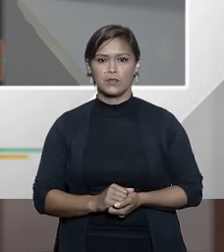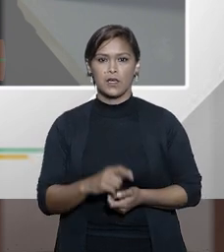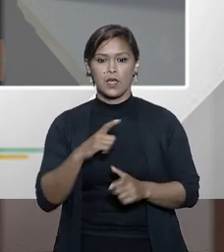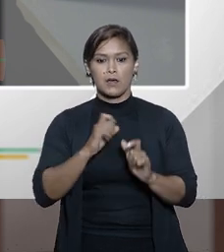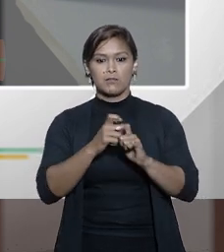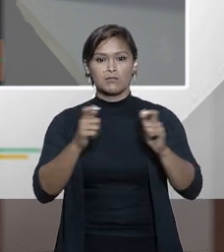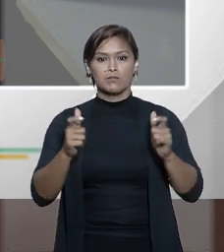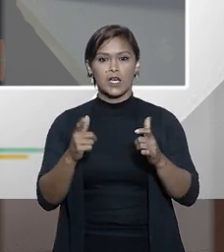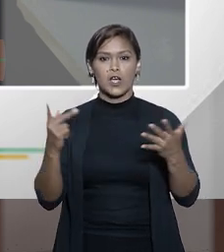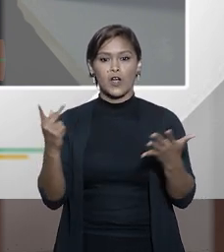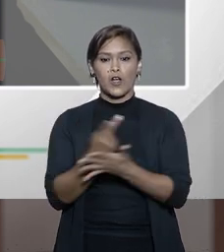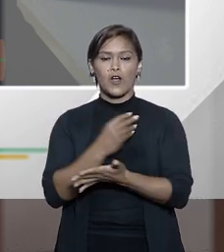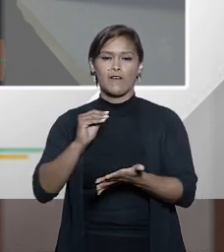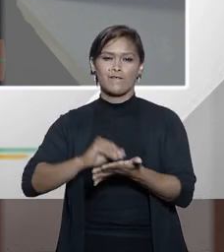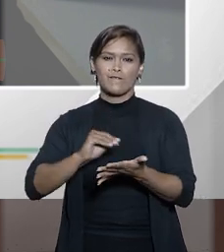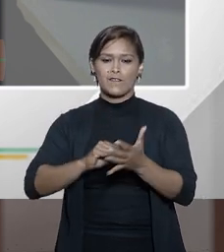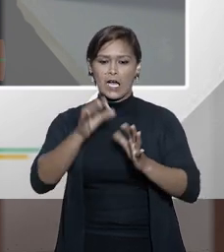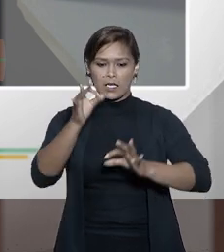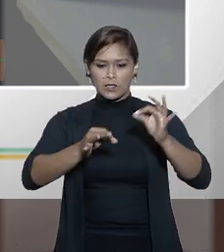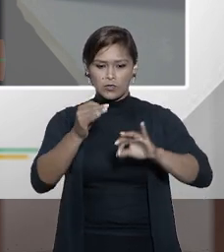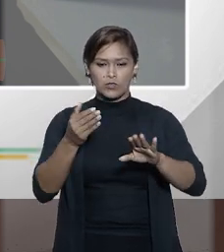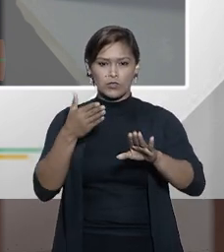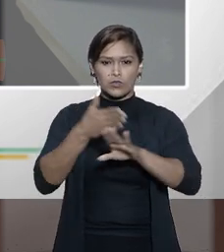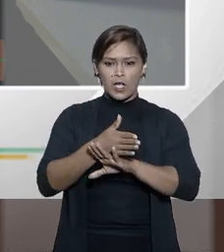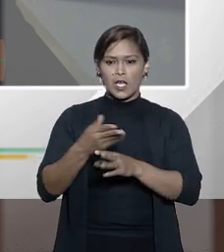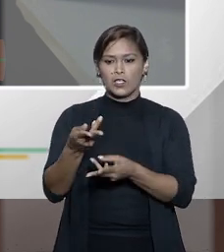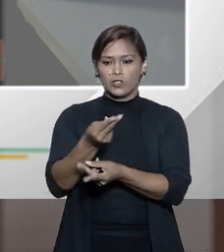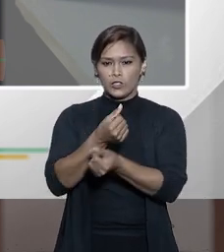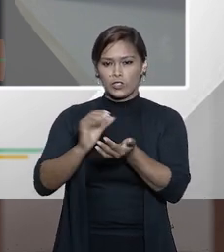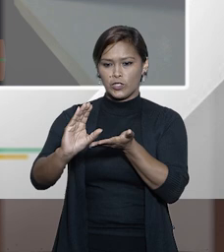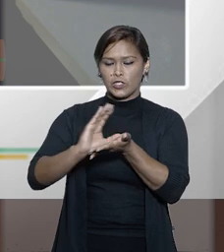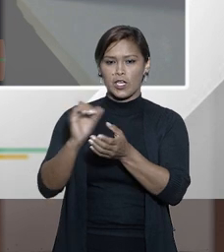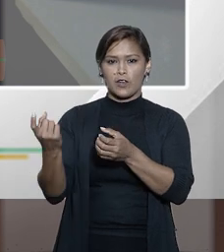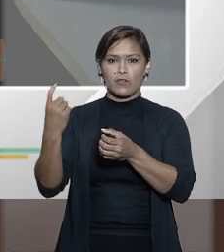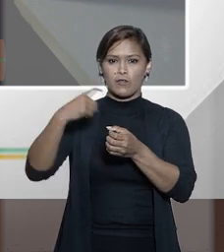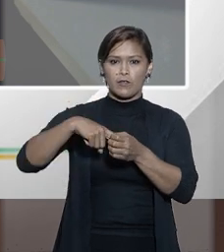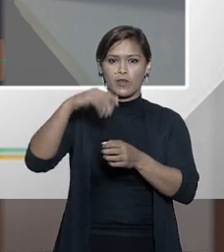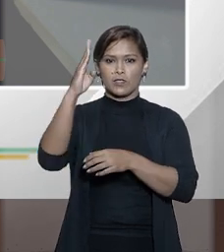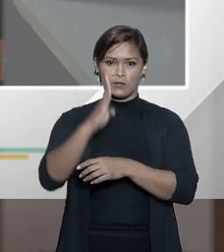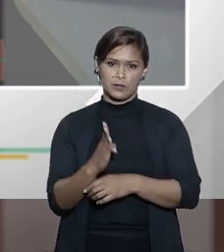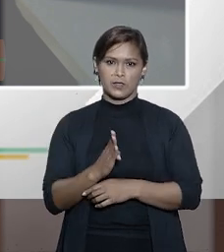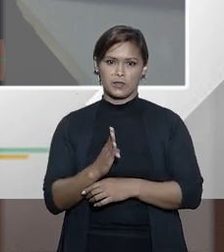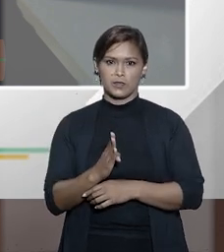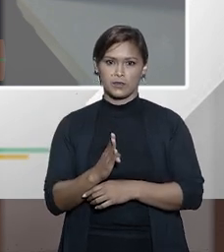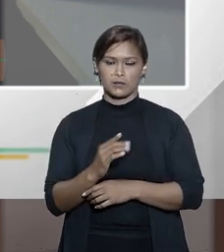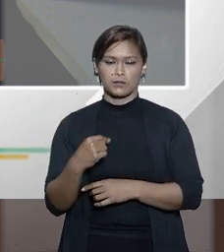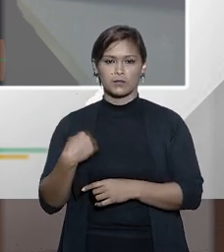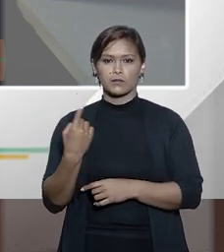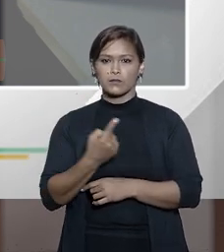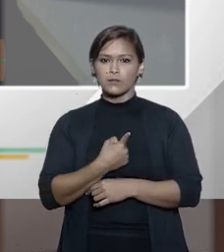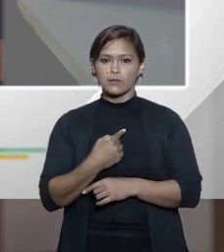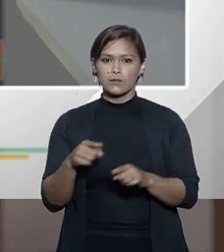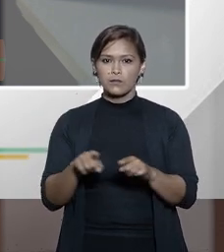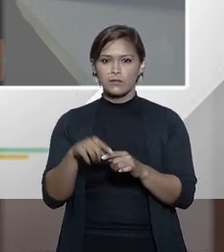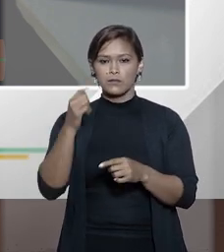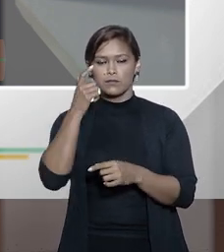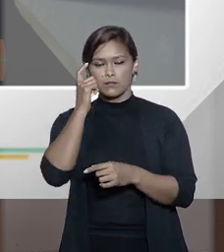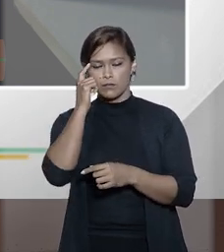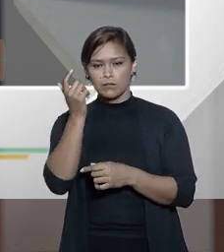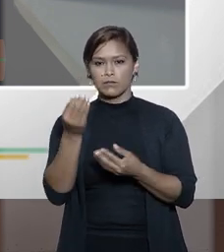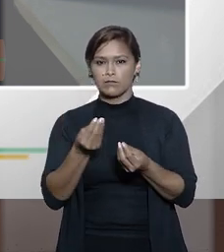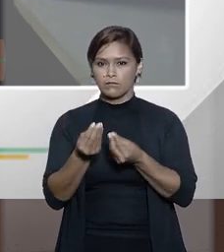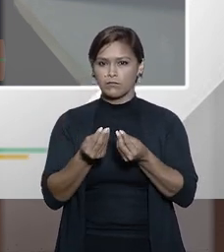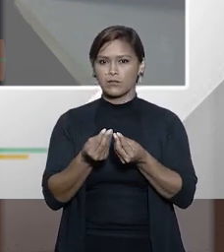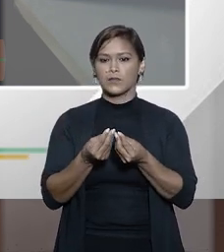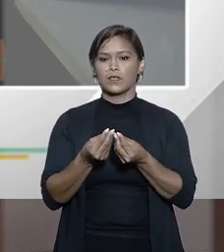maior insucesso da justiça brasileira em trazer dinheiro de volta para o país nós consideramos